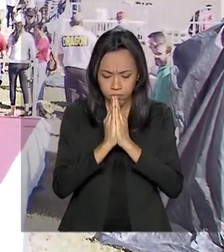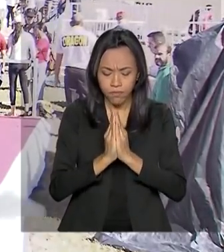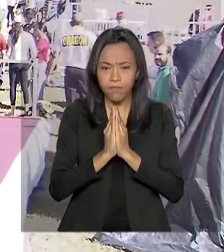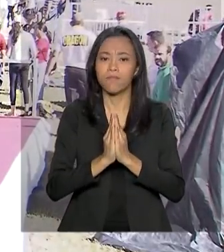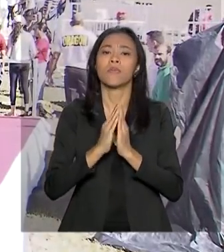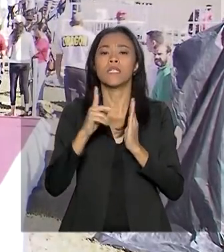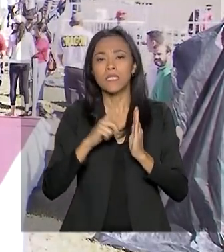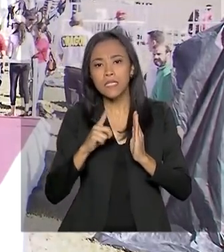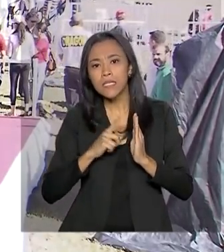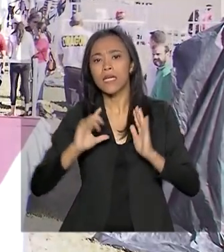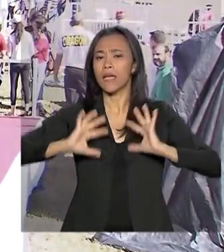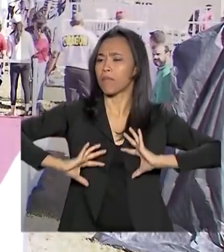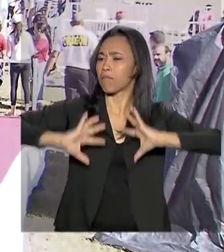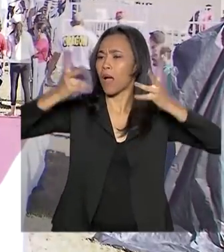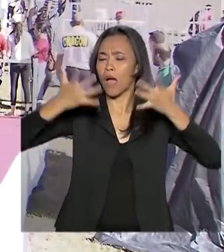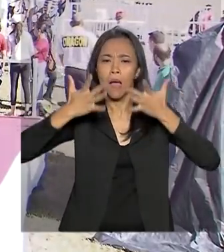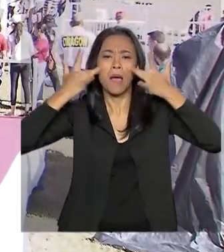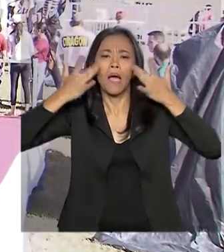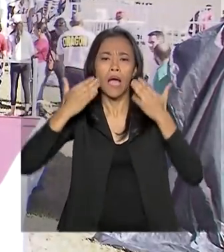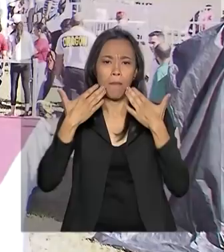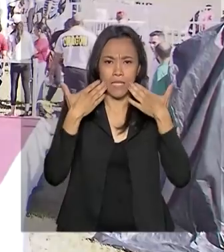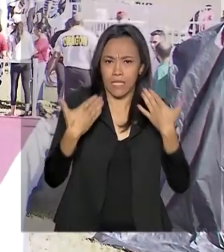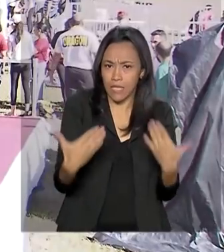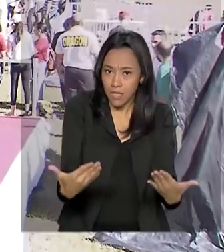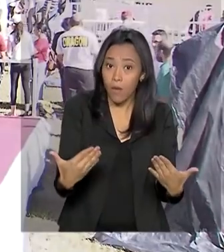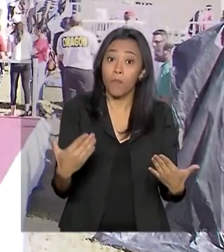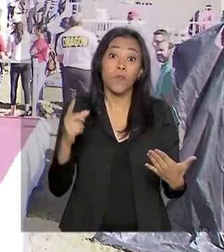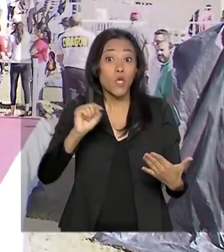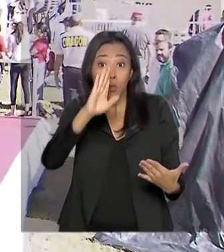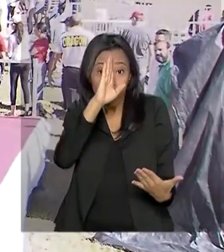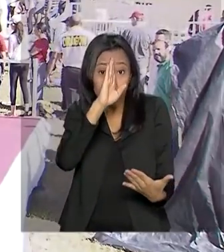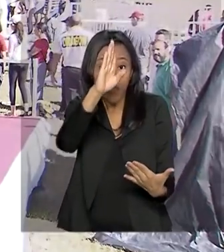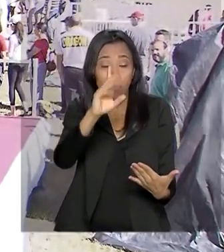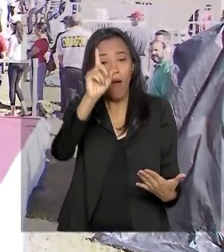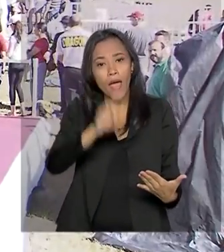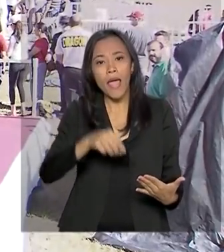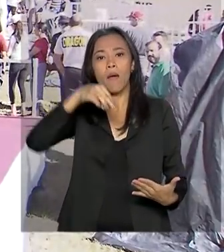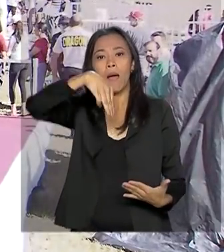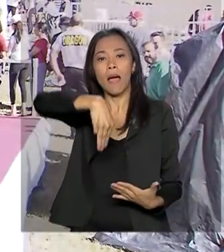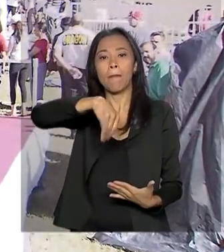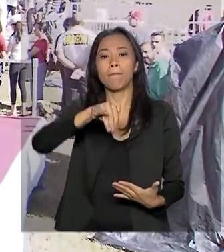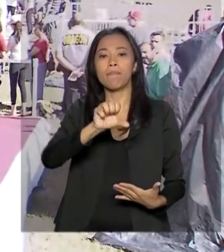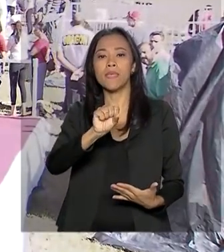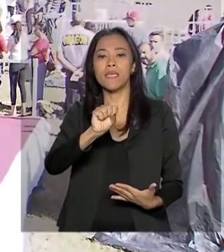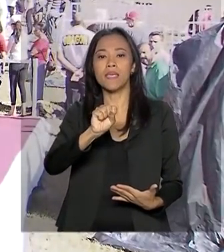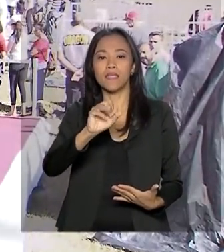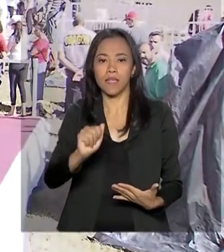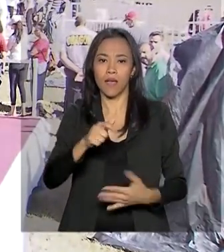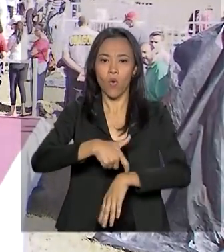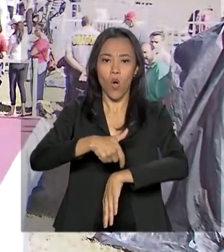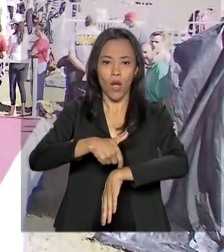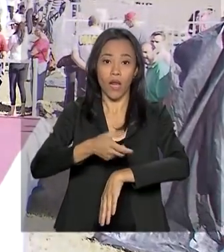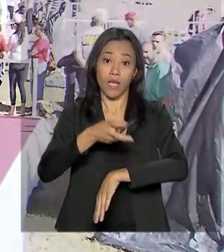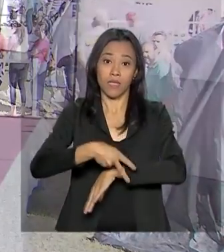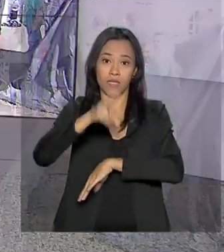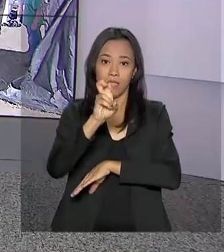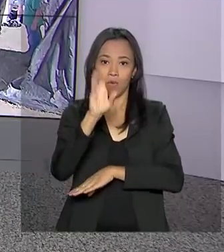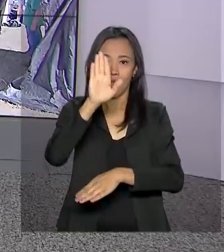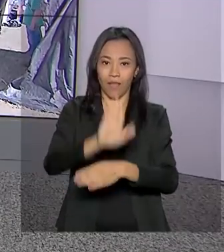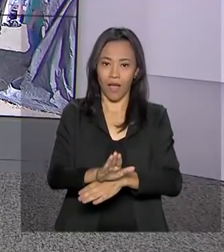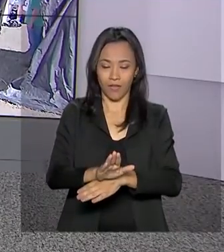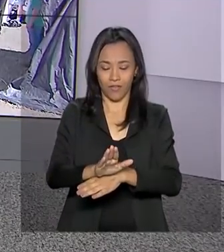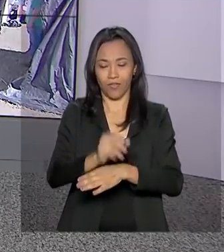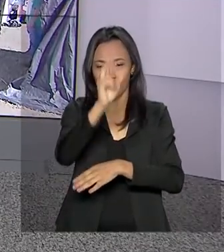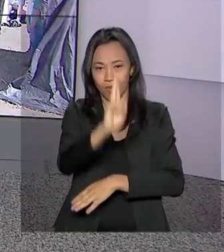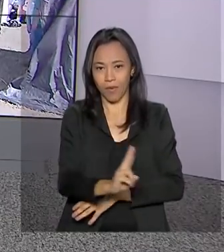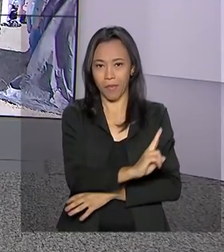com apresentações artísticas. E o auge da festa é uma missa às 5 horas da tarde. Carla, essas informações é que nós temos aqui da